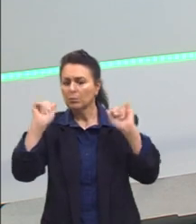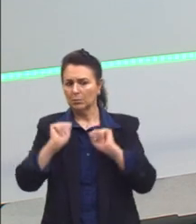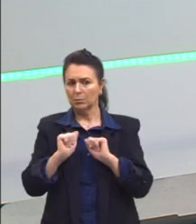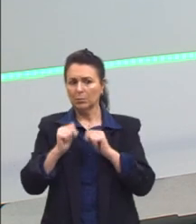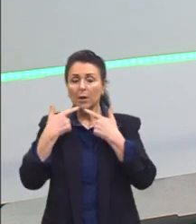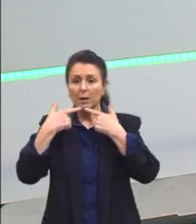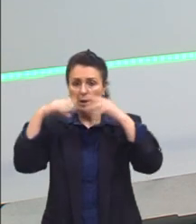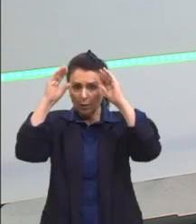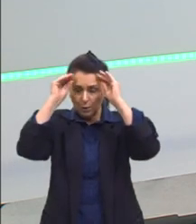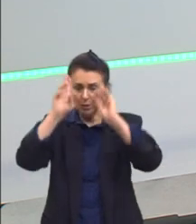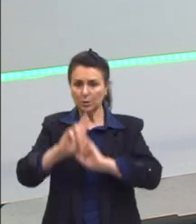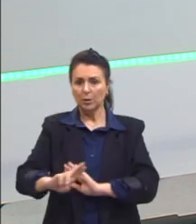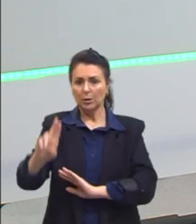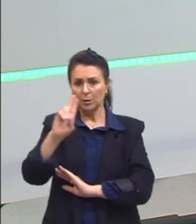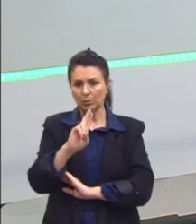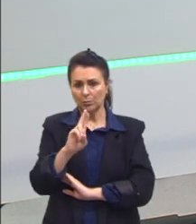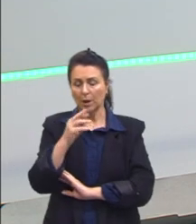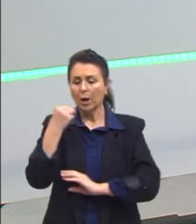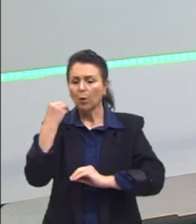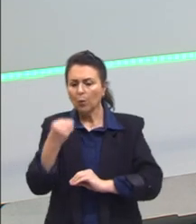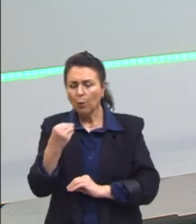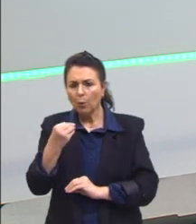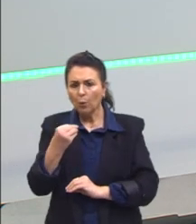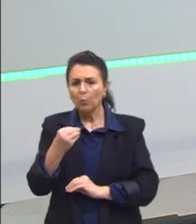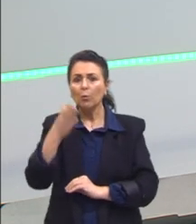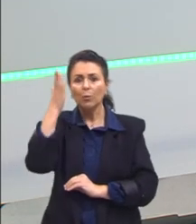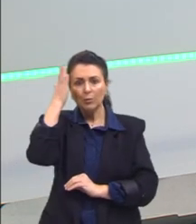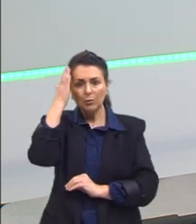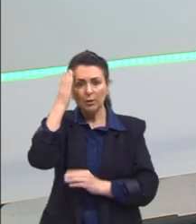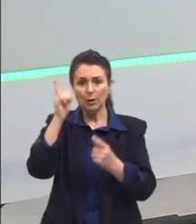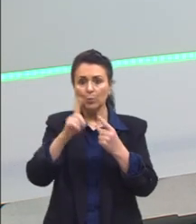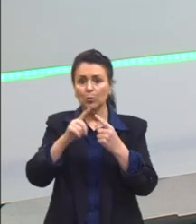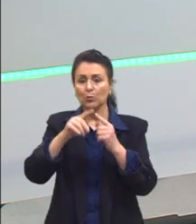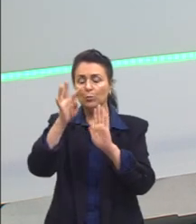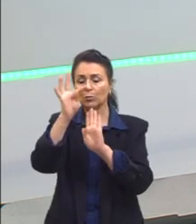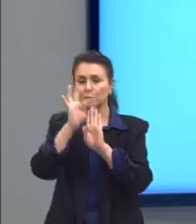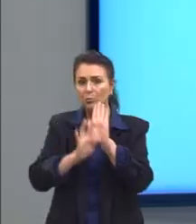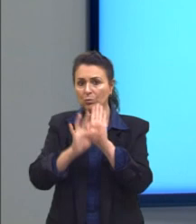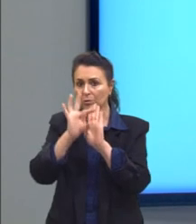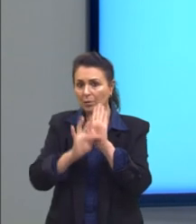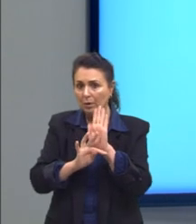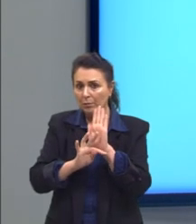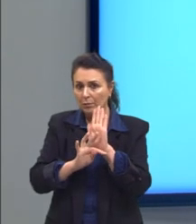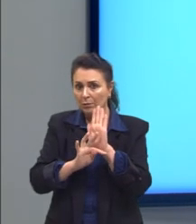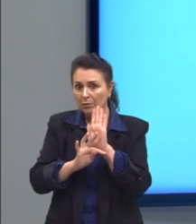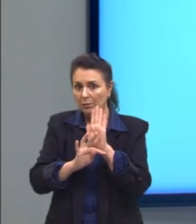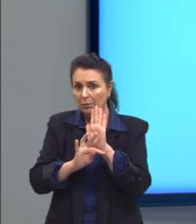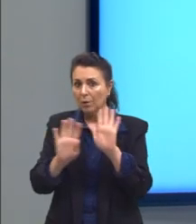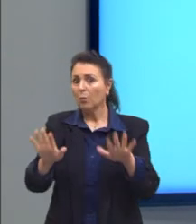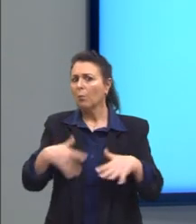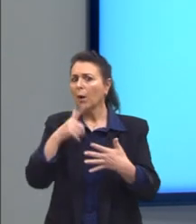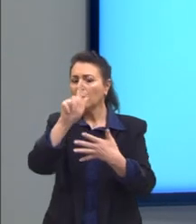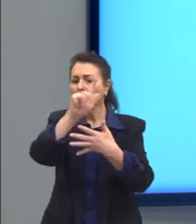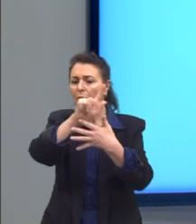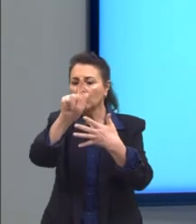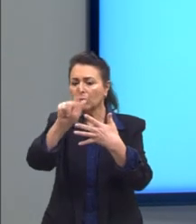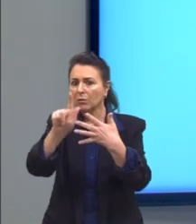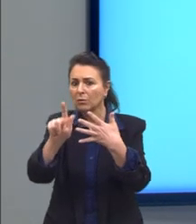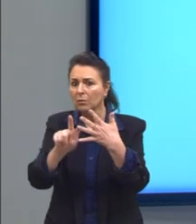ele usa. Como é que eu defino este texto? Ele pertence a qual daqueles gêneros ali?